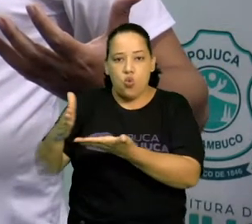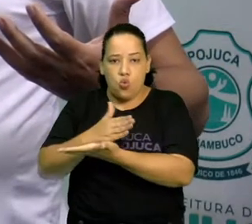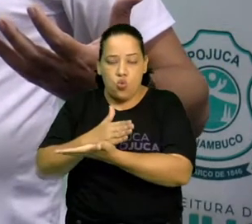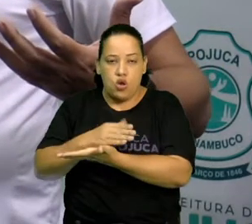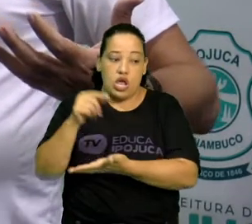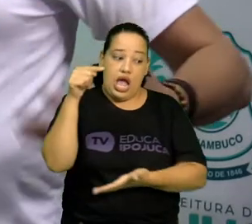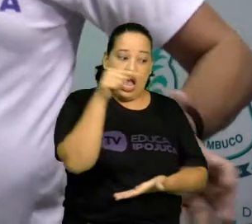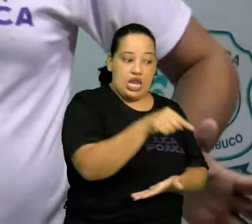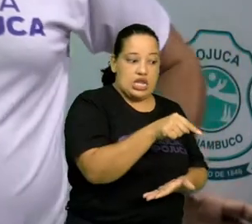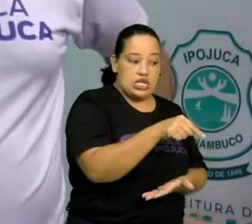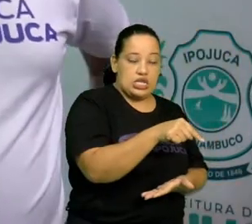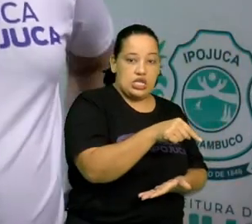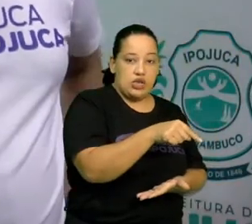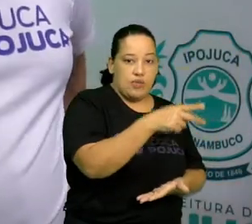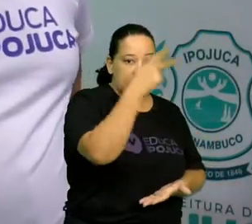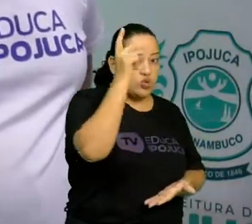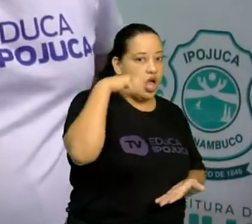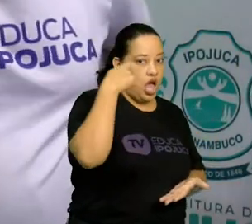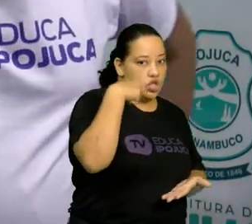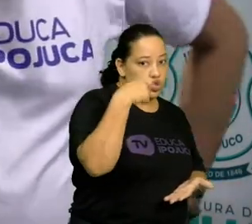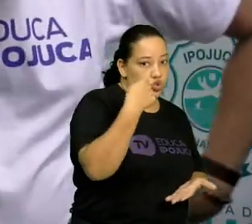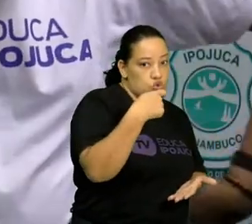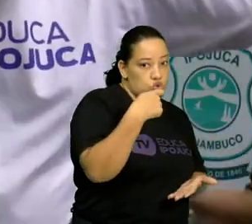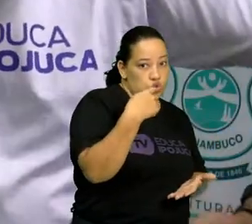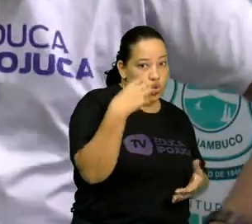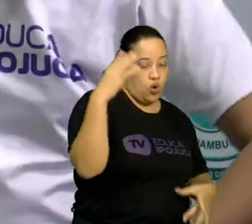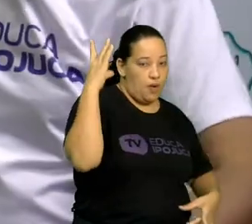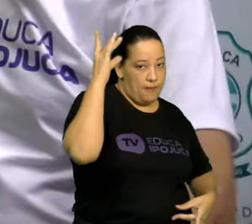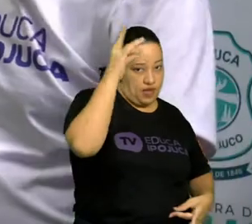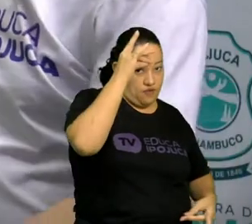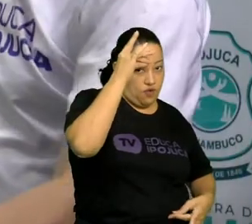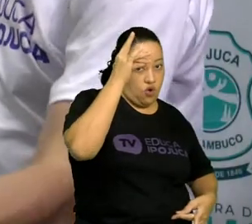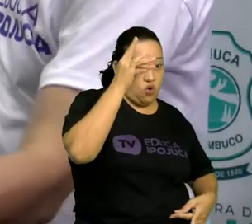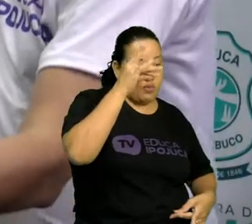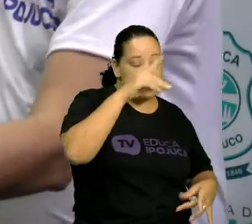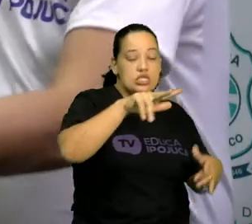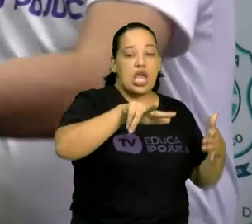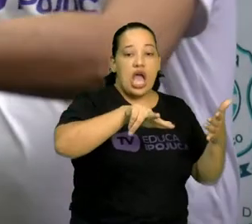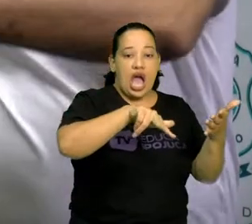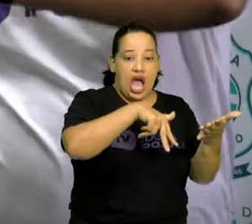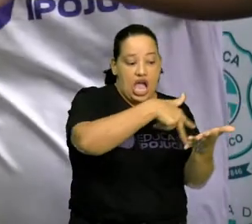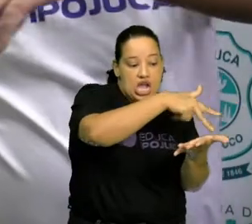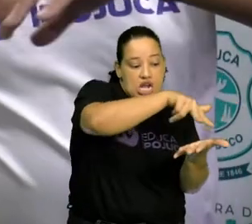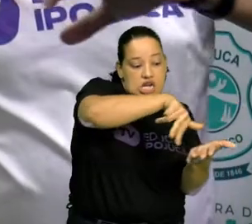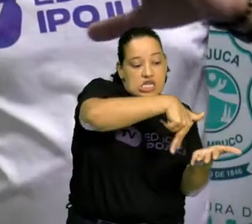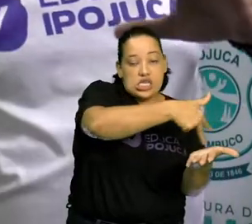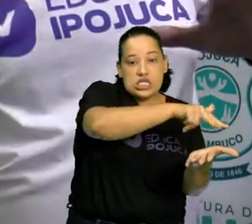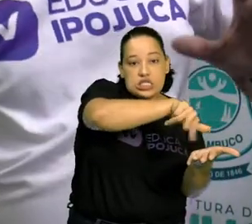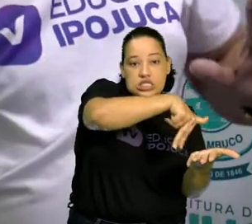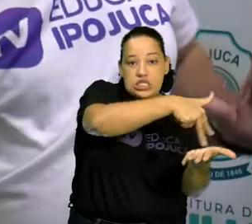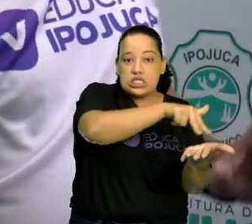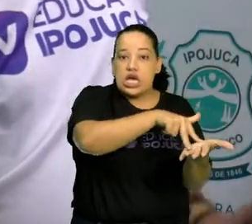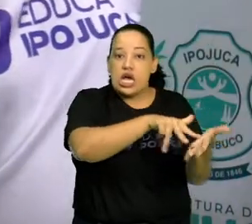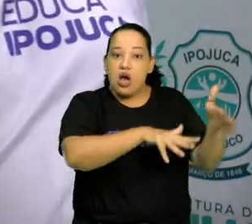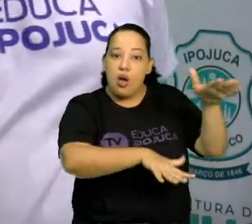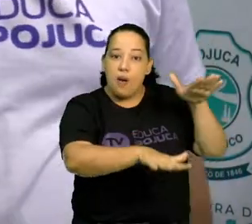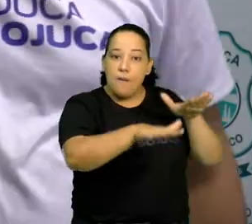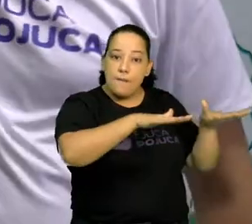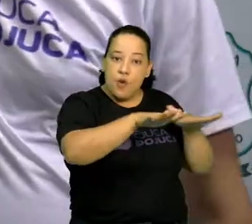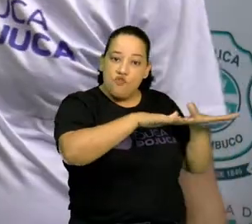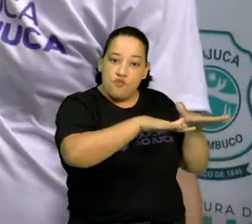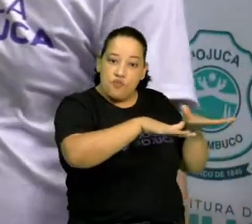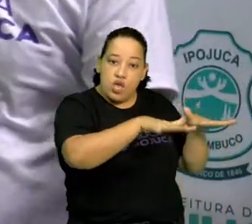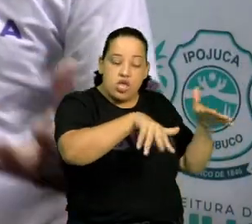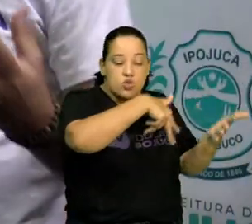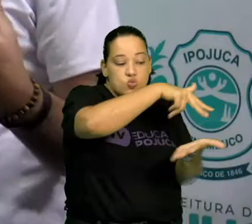enquanto o ator está interpretando, ele está dançando, ele está ali, sabe, fazendo o movimento, e aquele